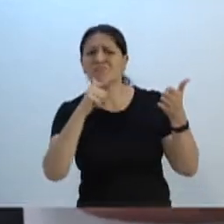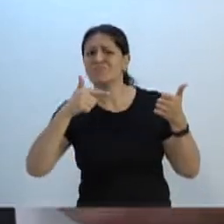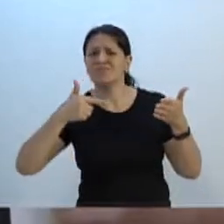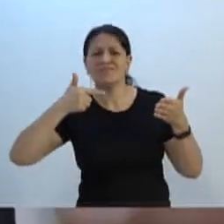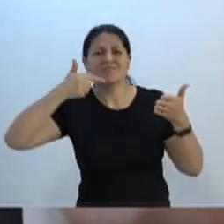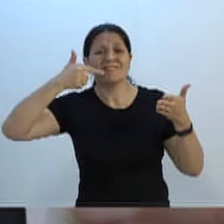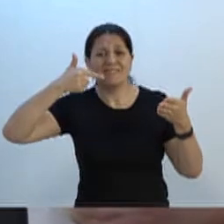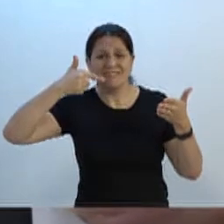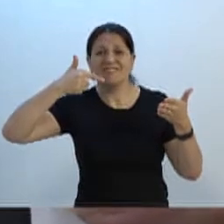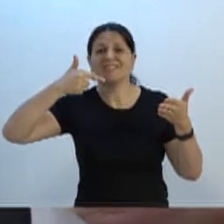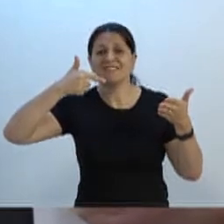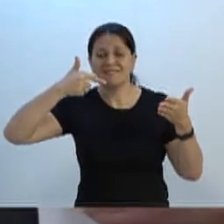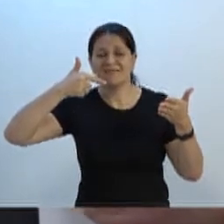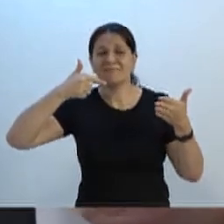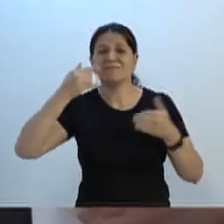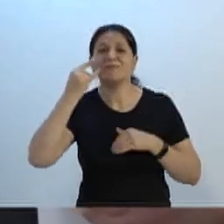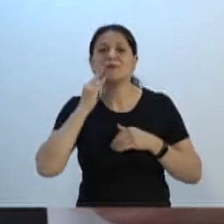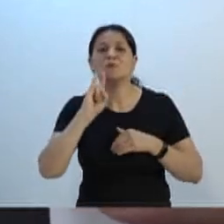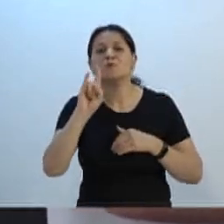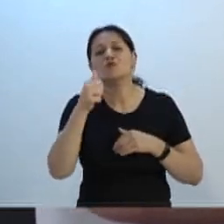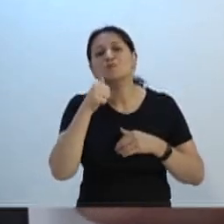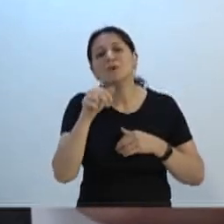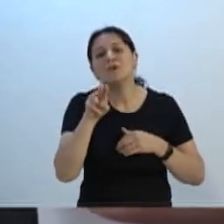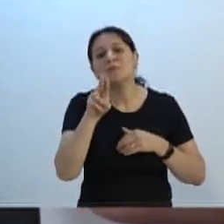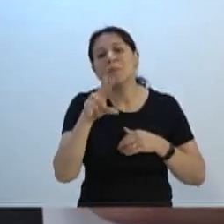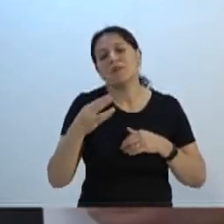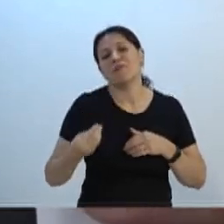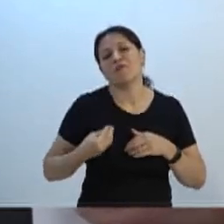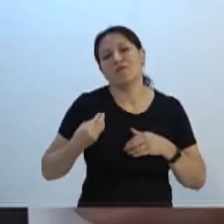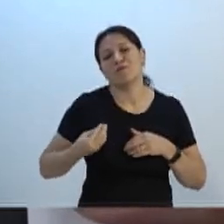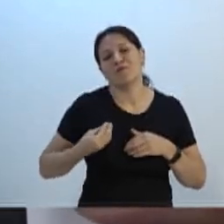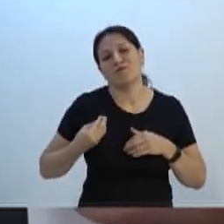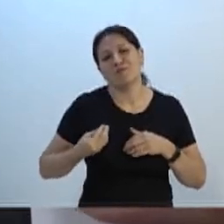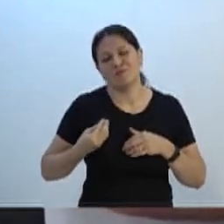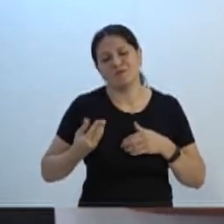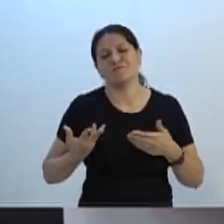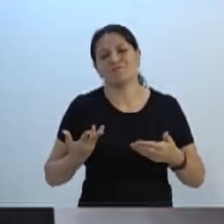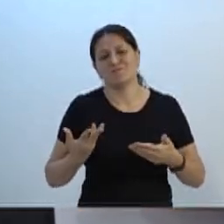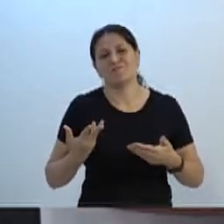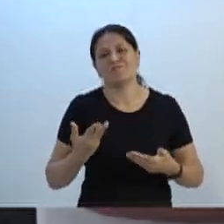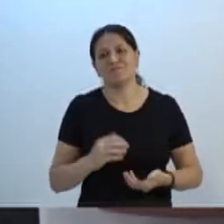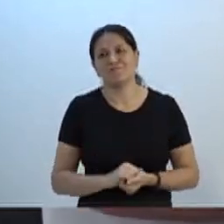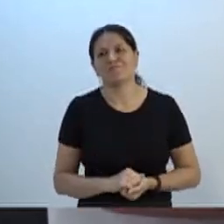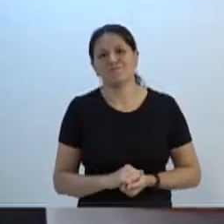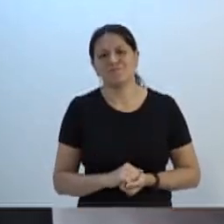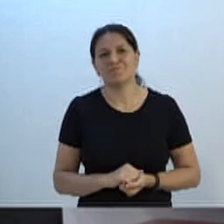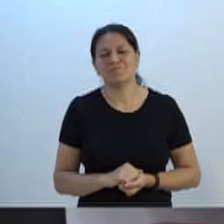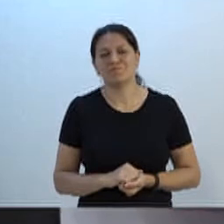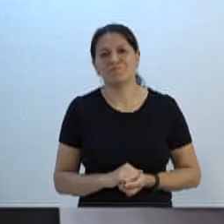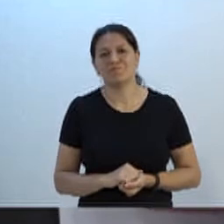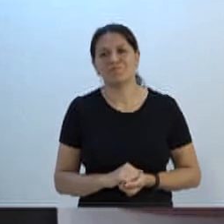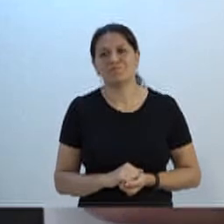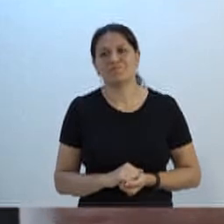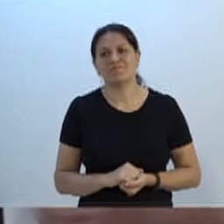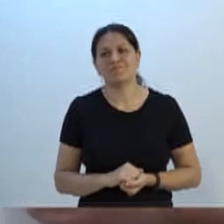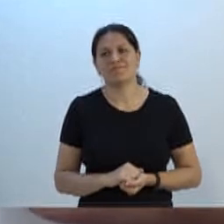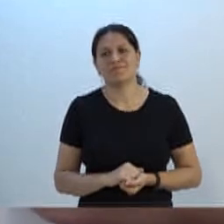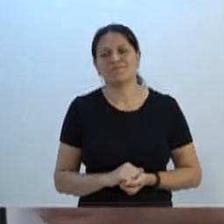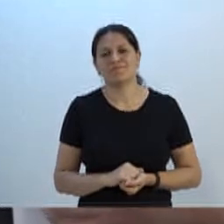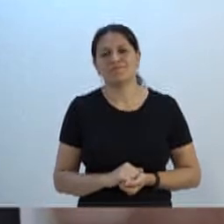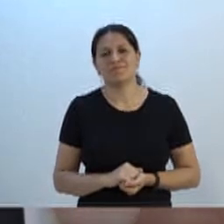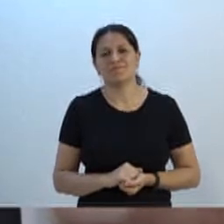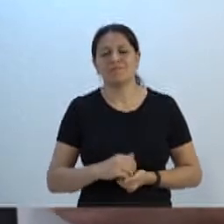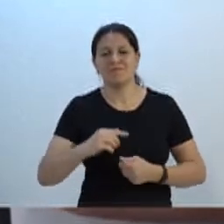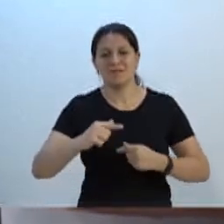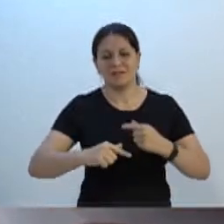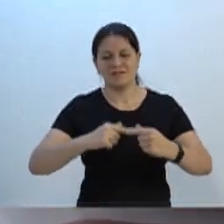É a última irmã viva, ou a última a sucumbir da